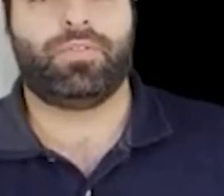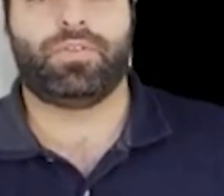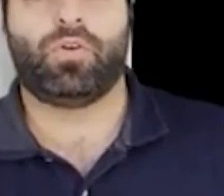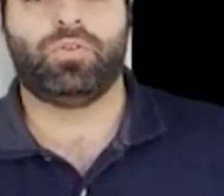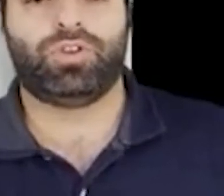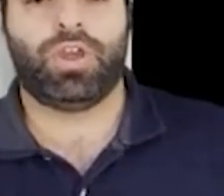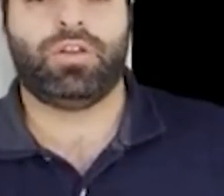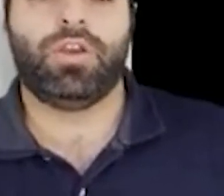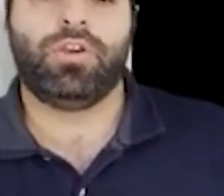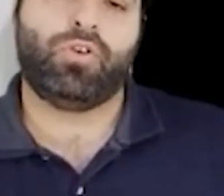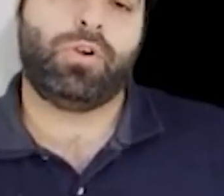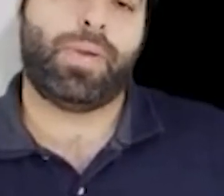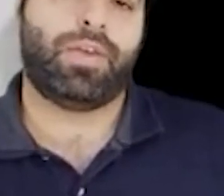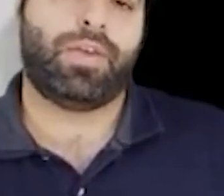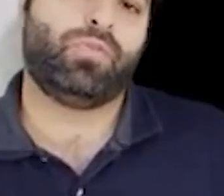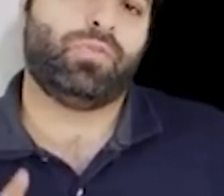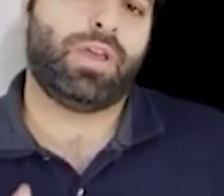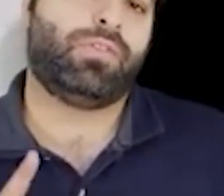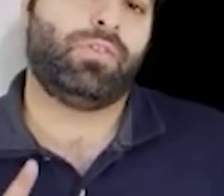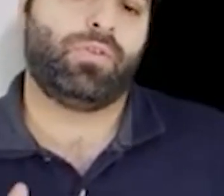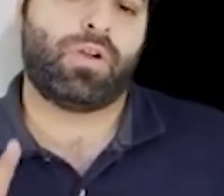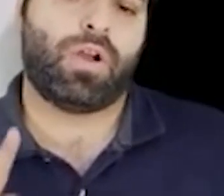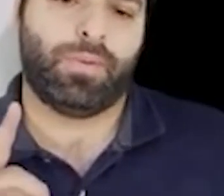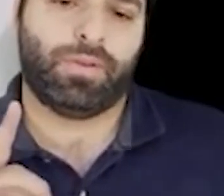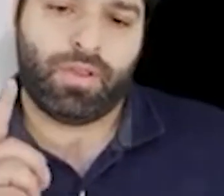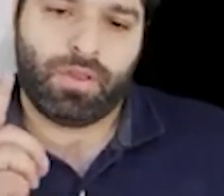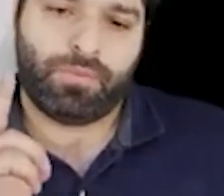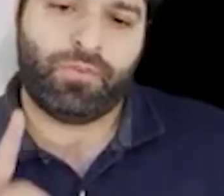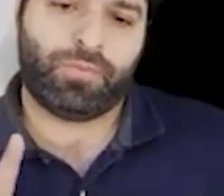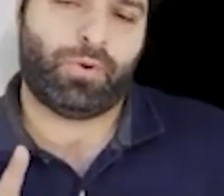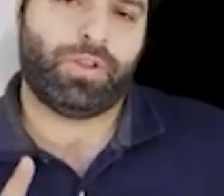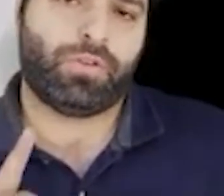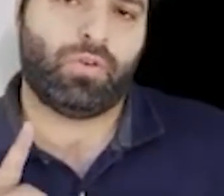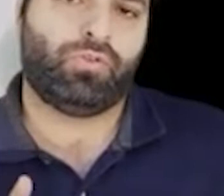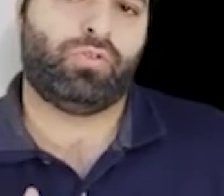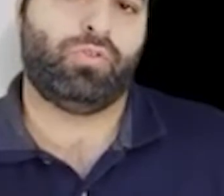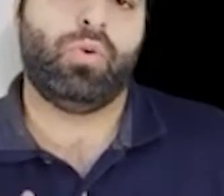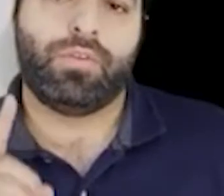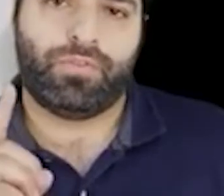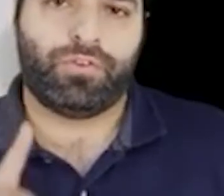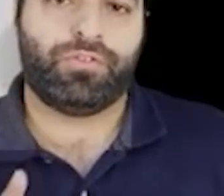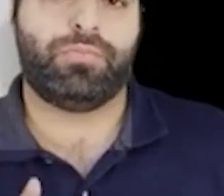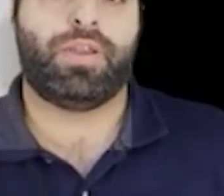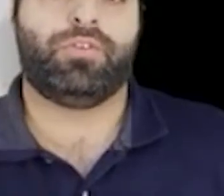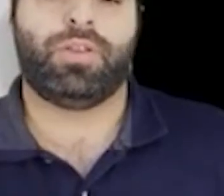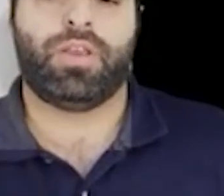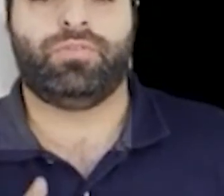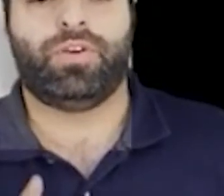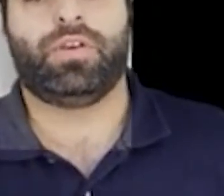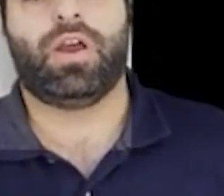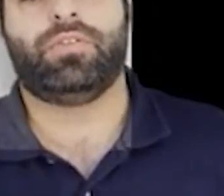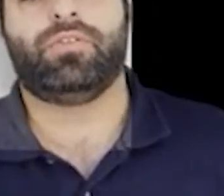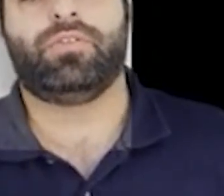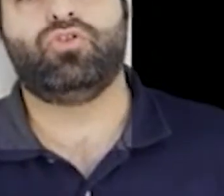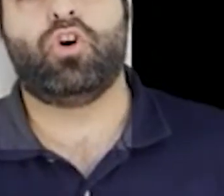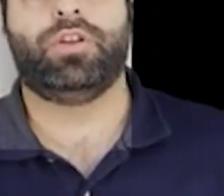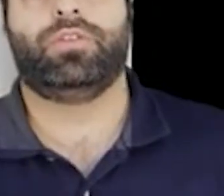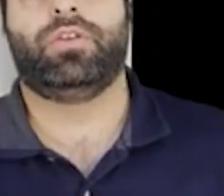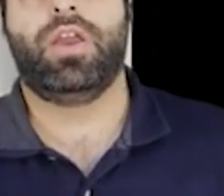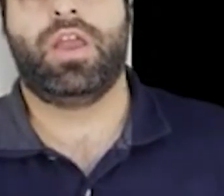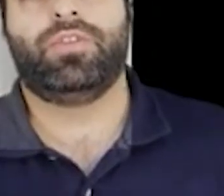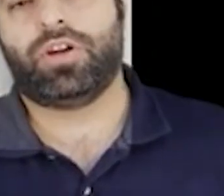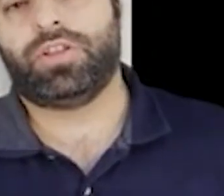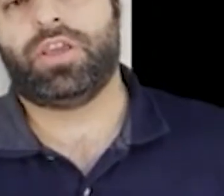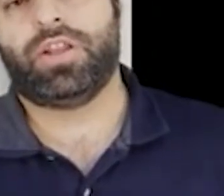soluções de produtos usados em refrigeradores e aparelhos de ar-condicionado e todos esses aparelhos que usam,